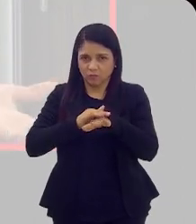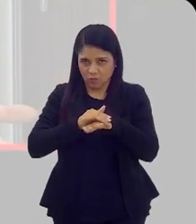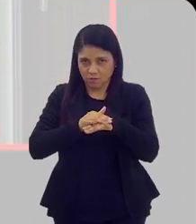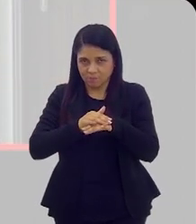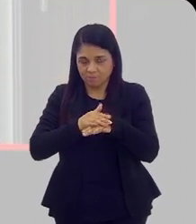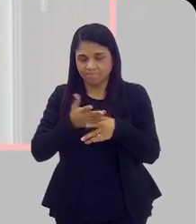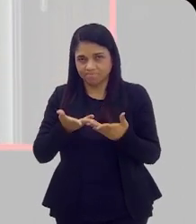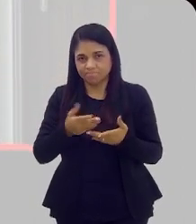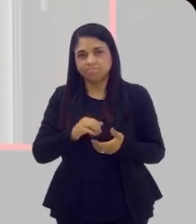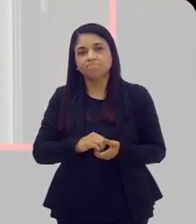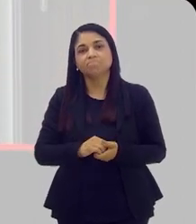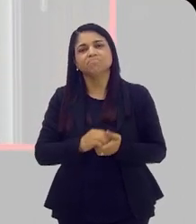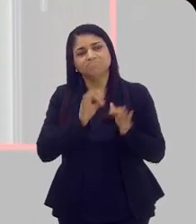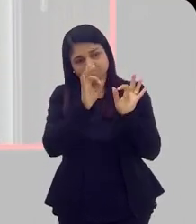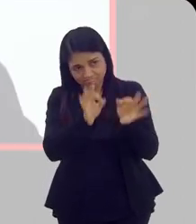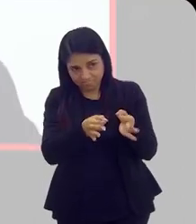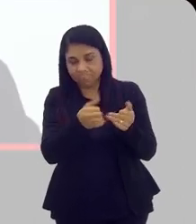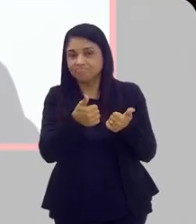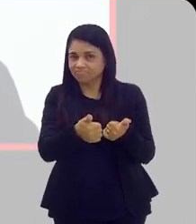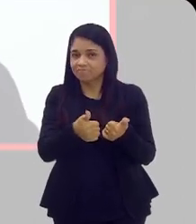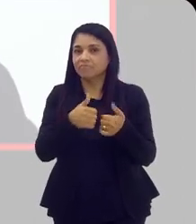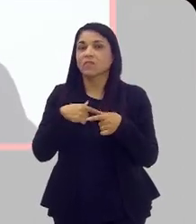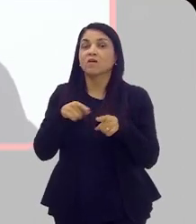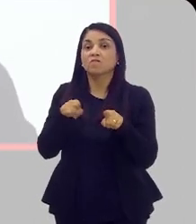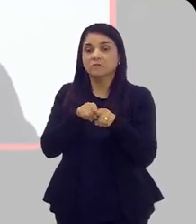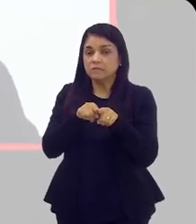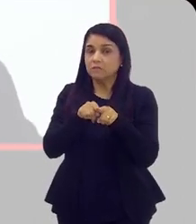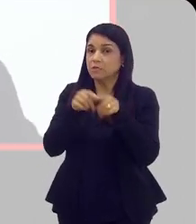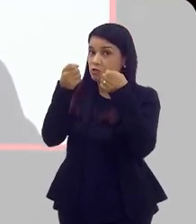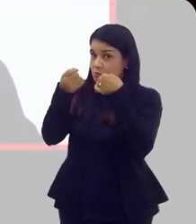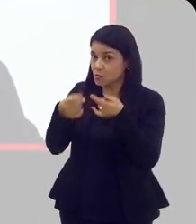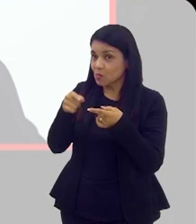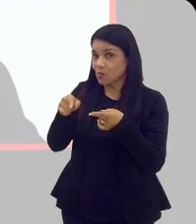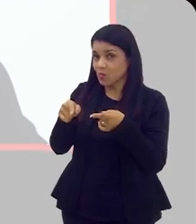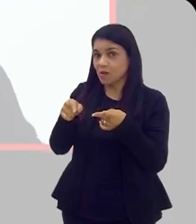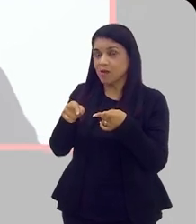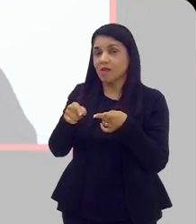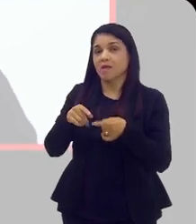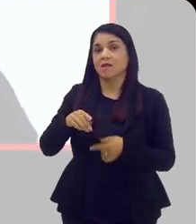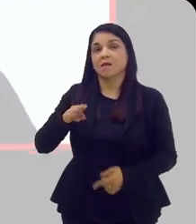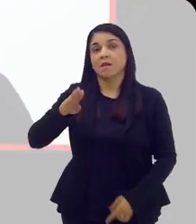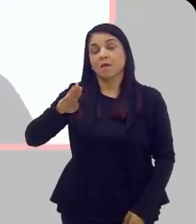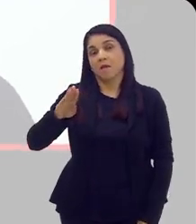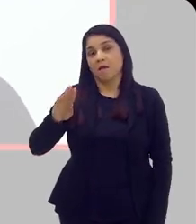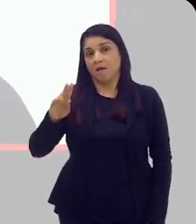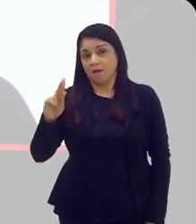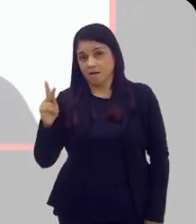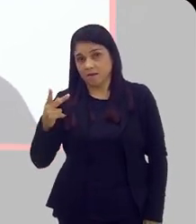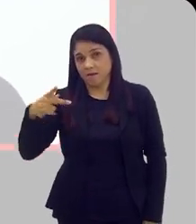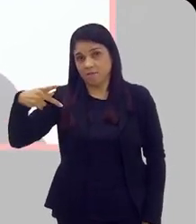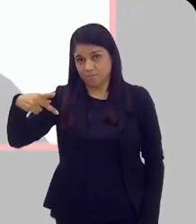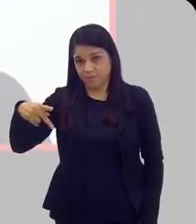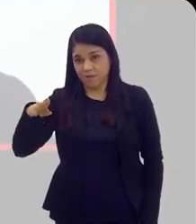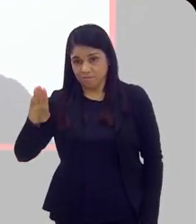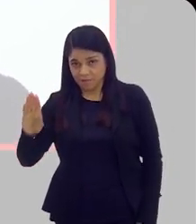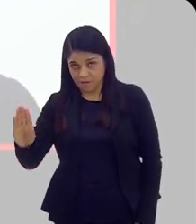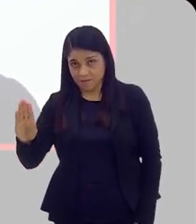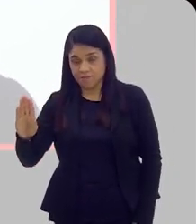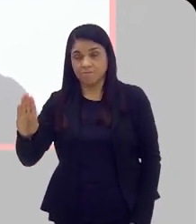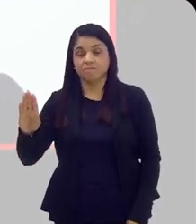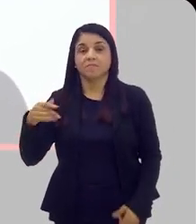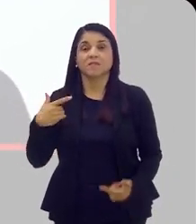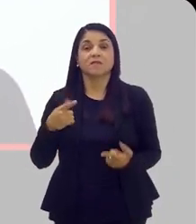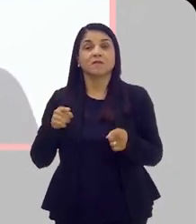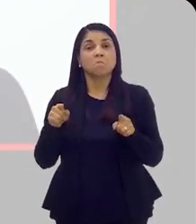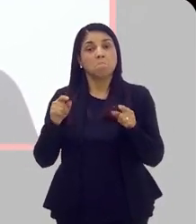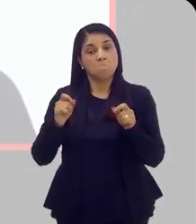outra enfermidade qualquer, né? Exatamente. E aí, como você pontuou muito bem, a própria hiperplasia prostática, que é muito mais comum do que